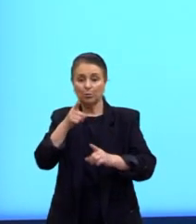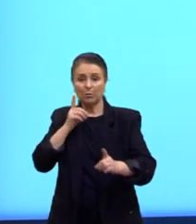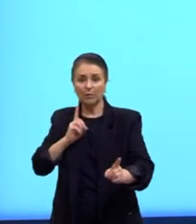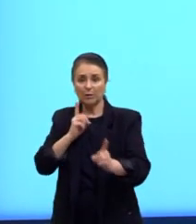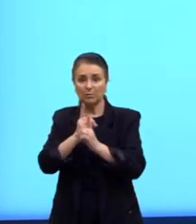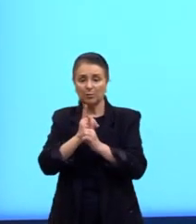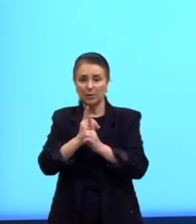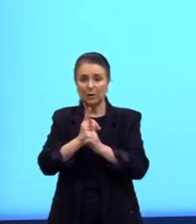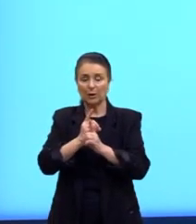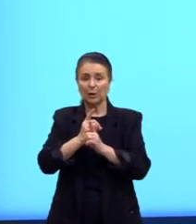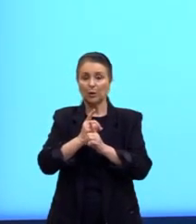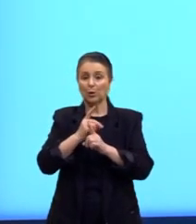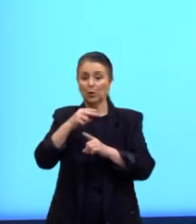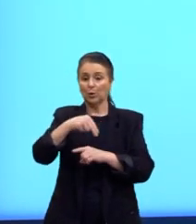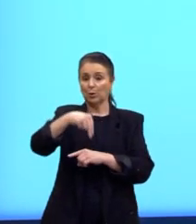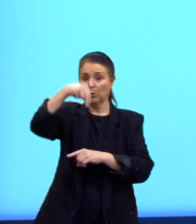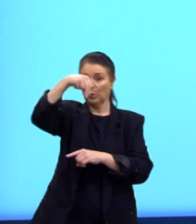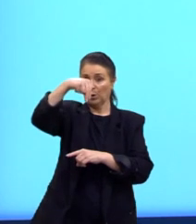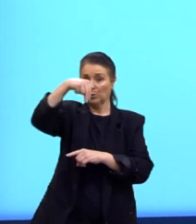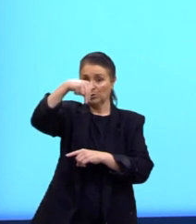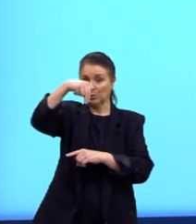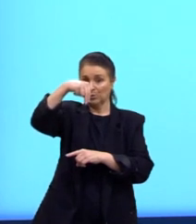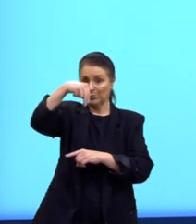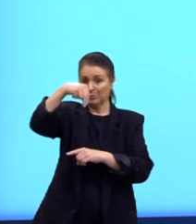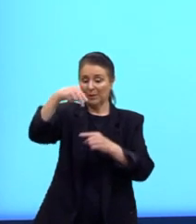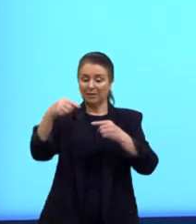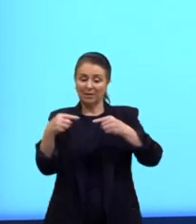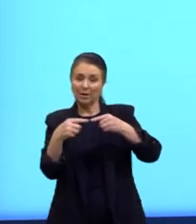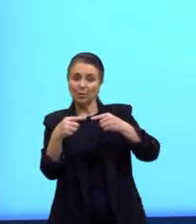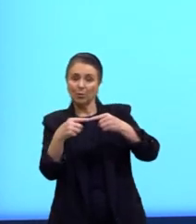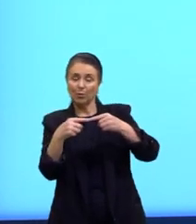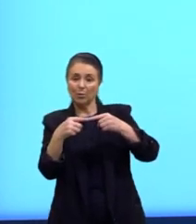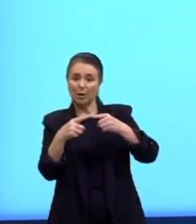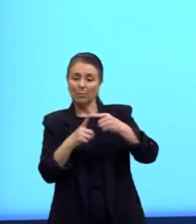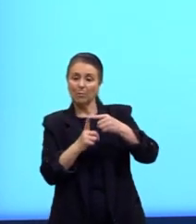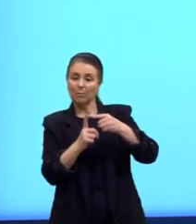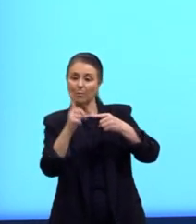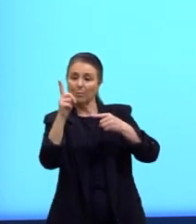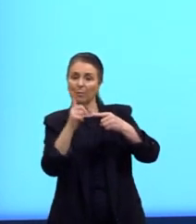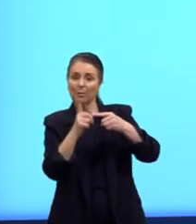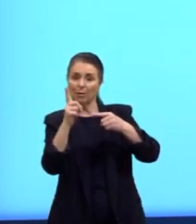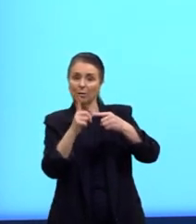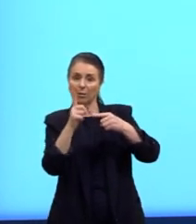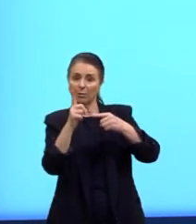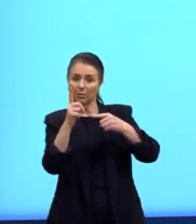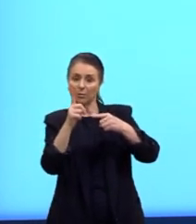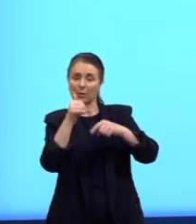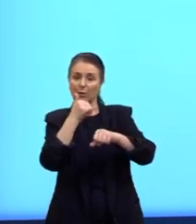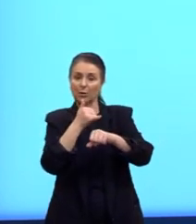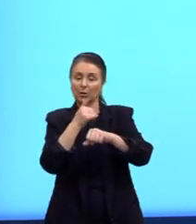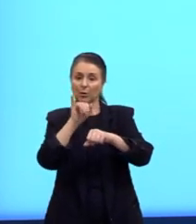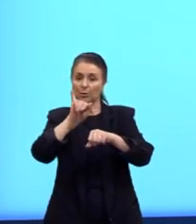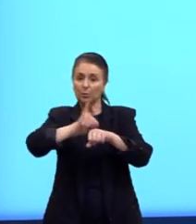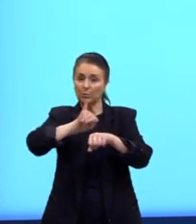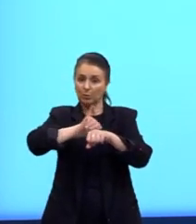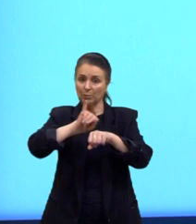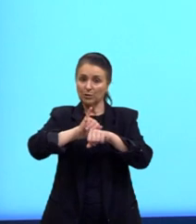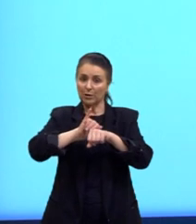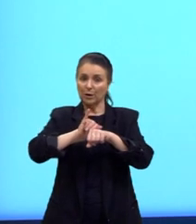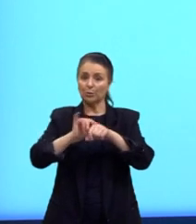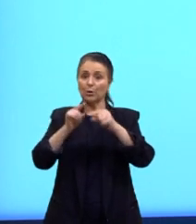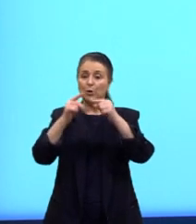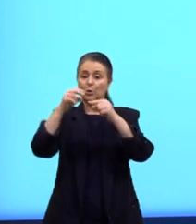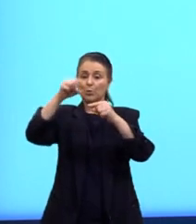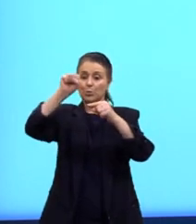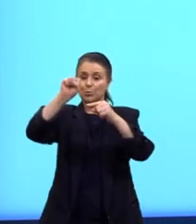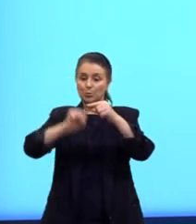o polo norte da agulha da bússola aponta para as partes superiores desses objetos com o seu polo sul apontando para baixo